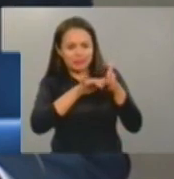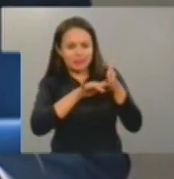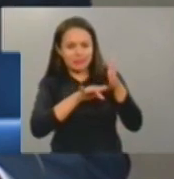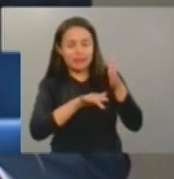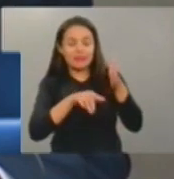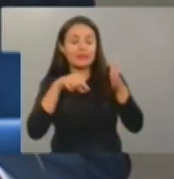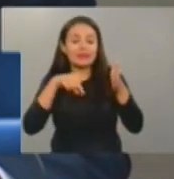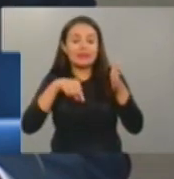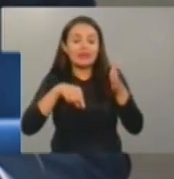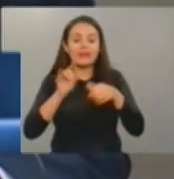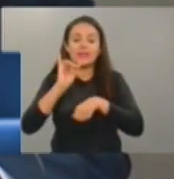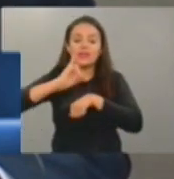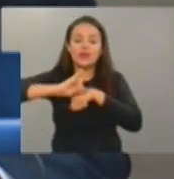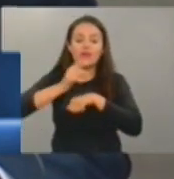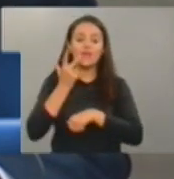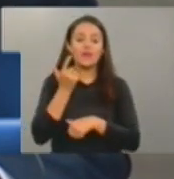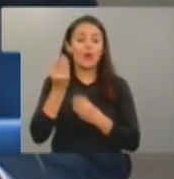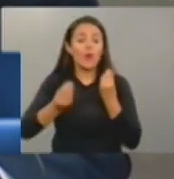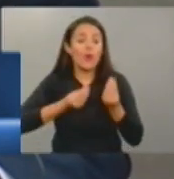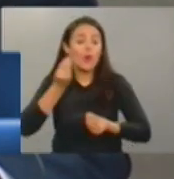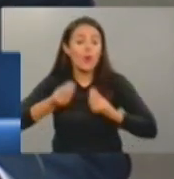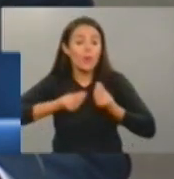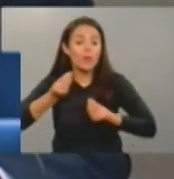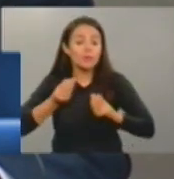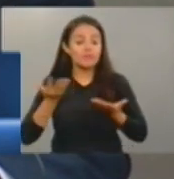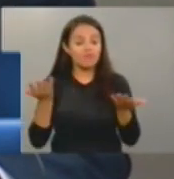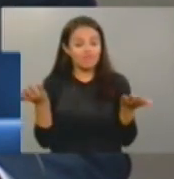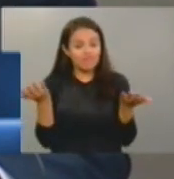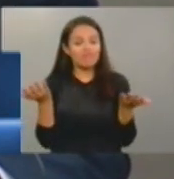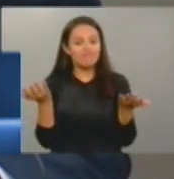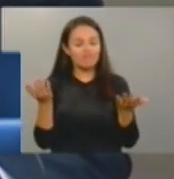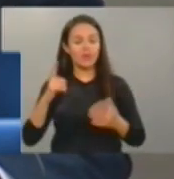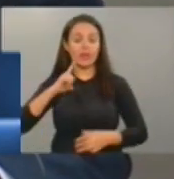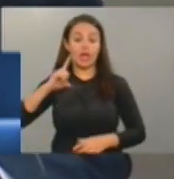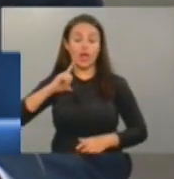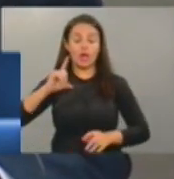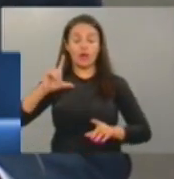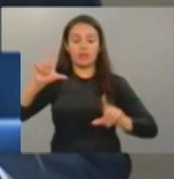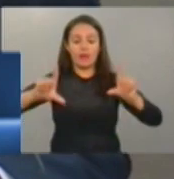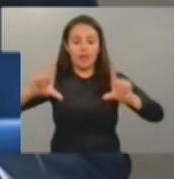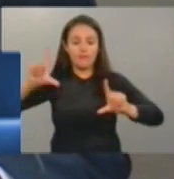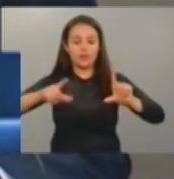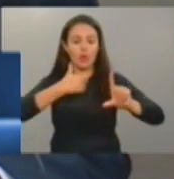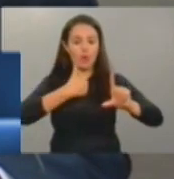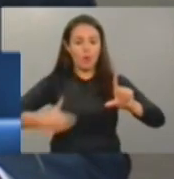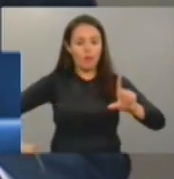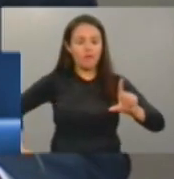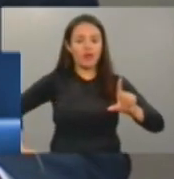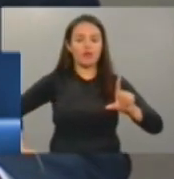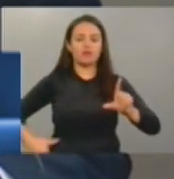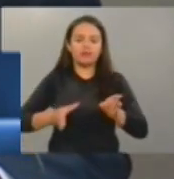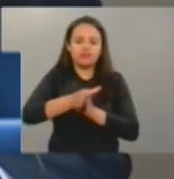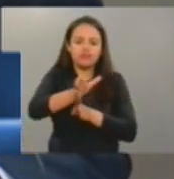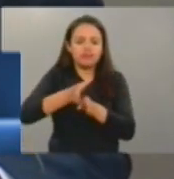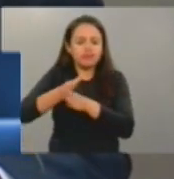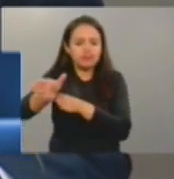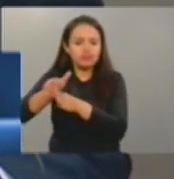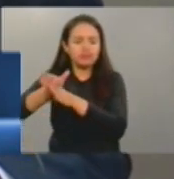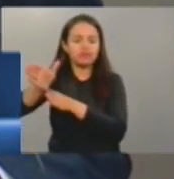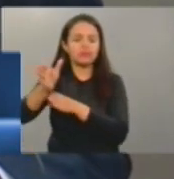o governo do estado, inclusive, já começou algumas campanhas, já começou uma campanha no sentido de que possa refazer uma reeducação